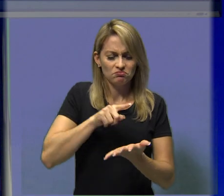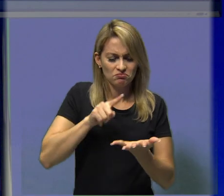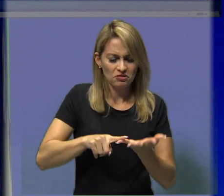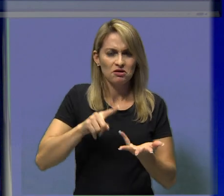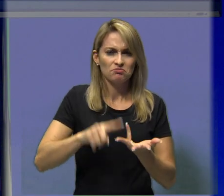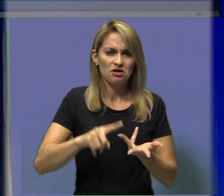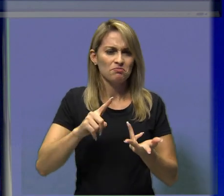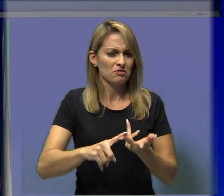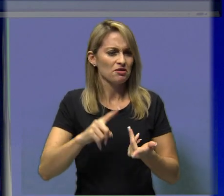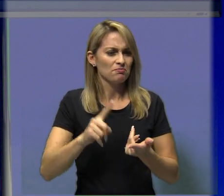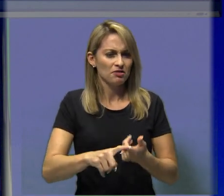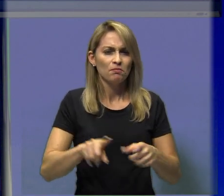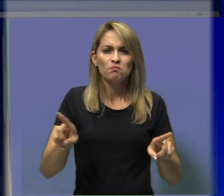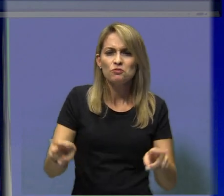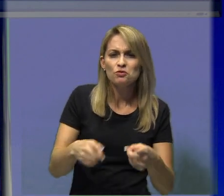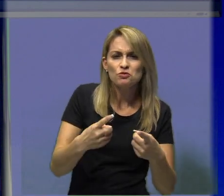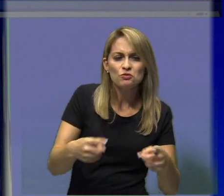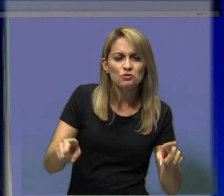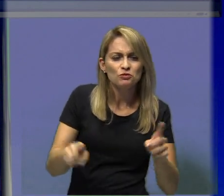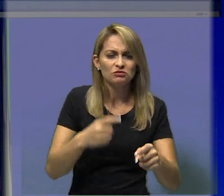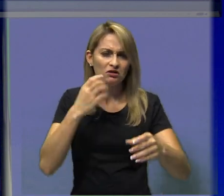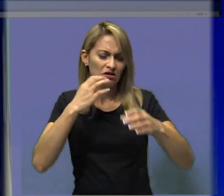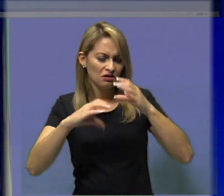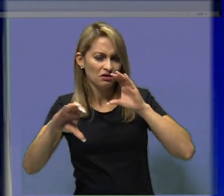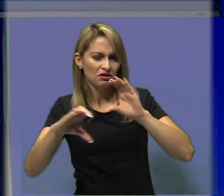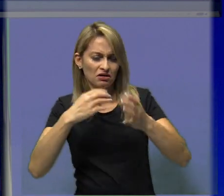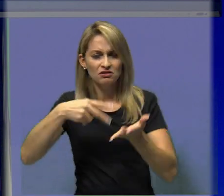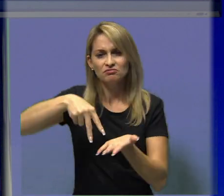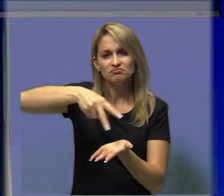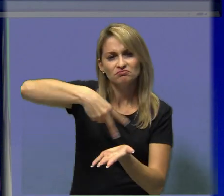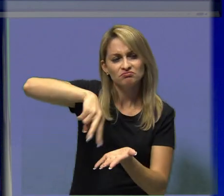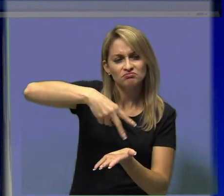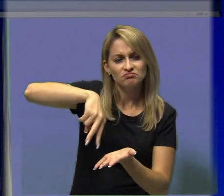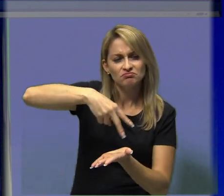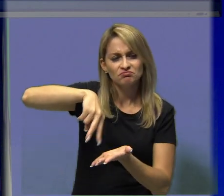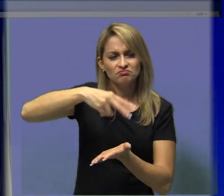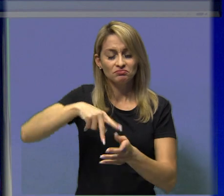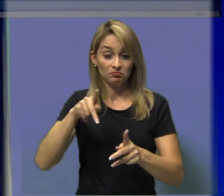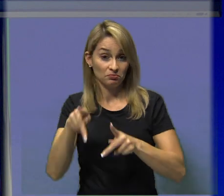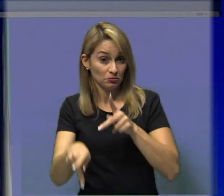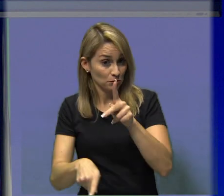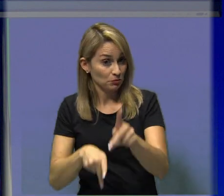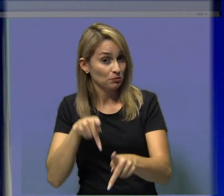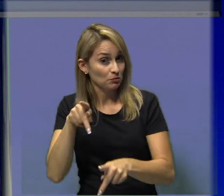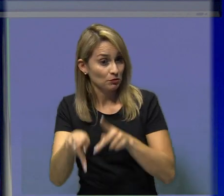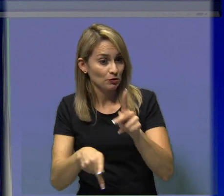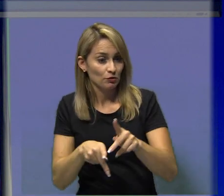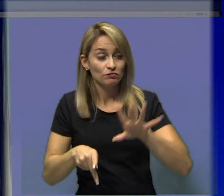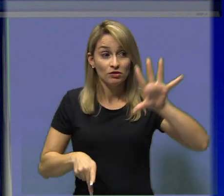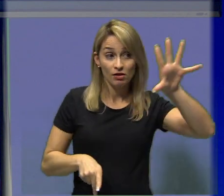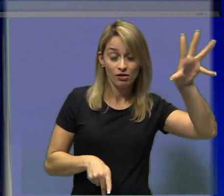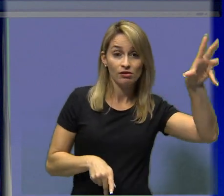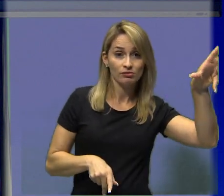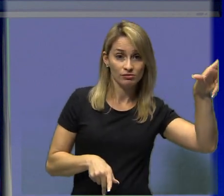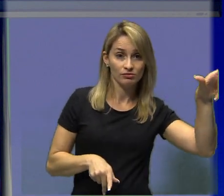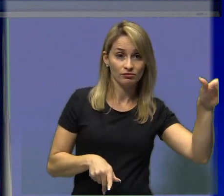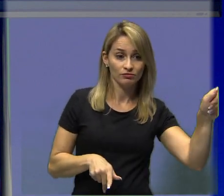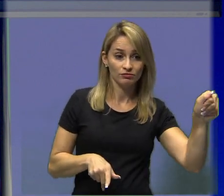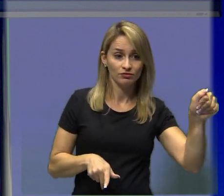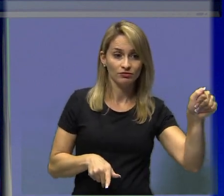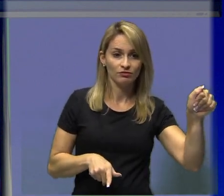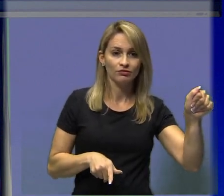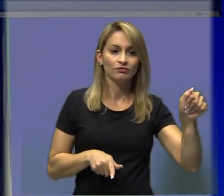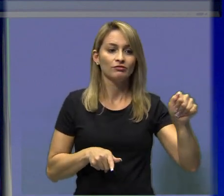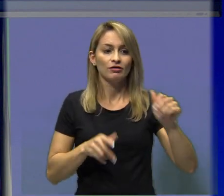praticavam, principalmente ambientes de senzala, quilombos, etc. Tá bom? Então a resposta certa da